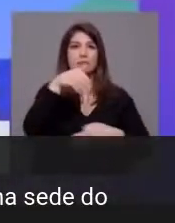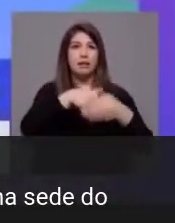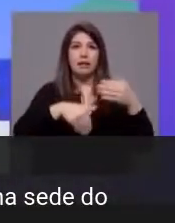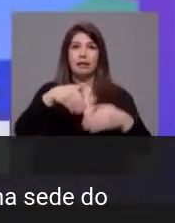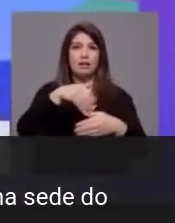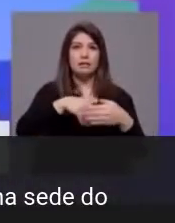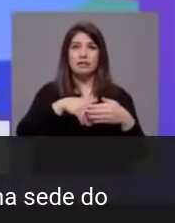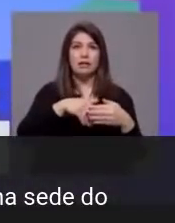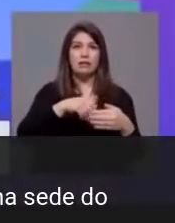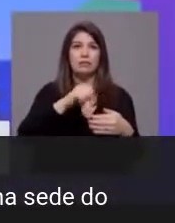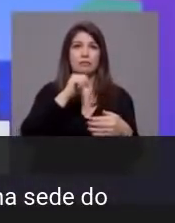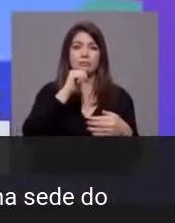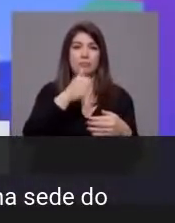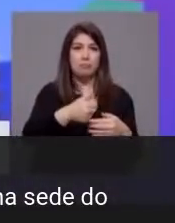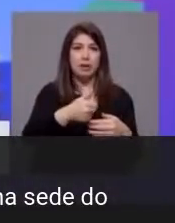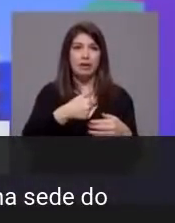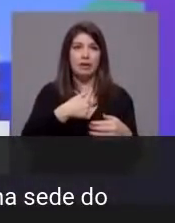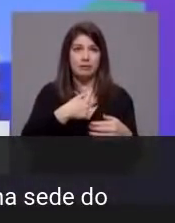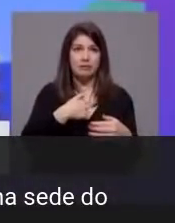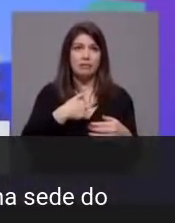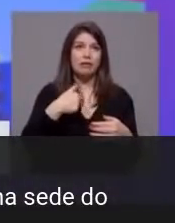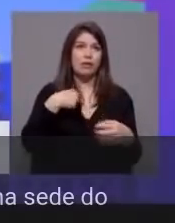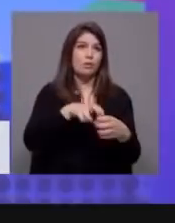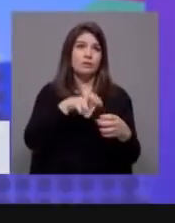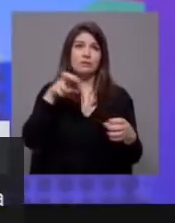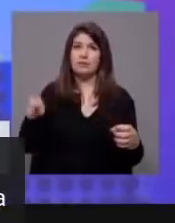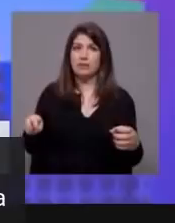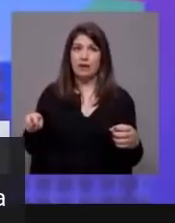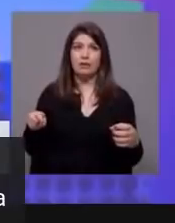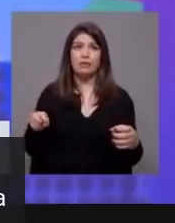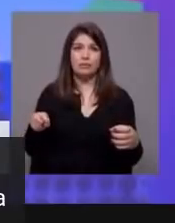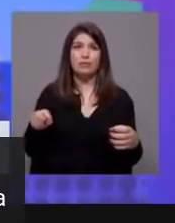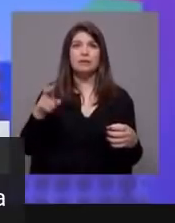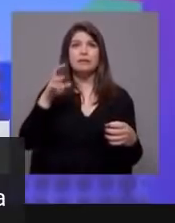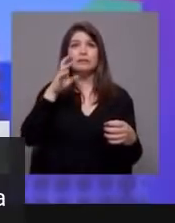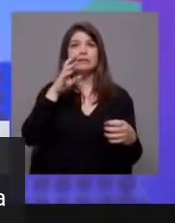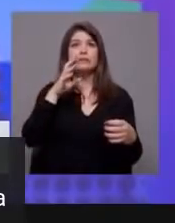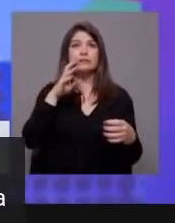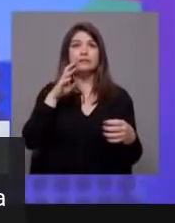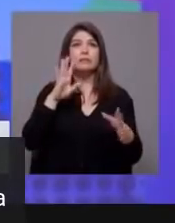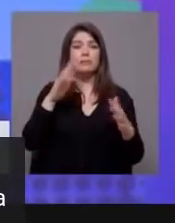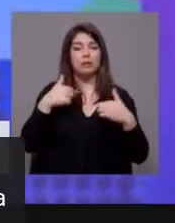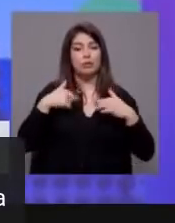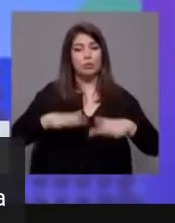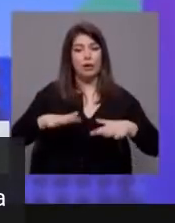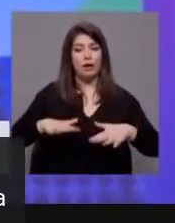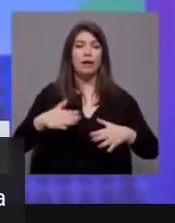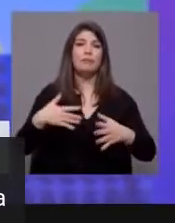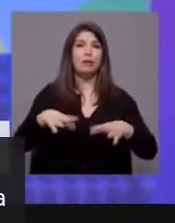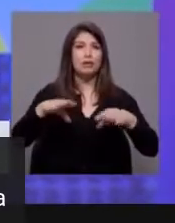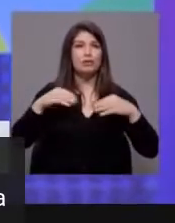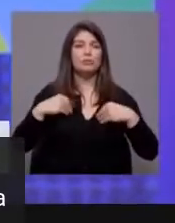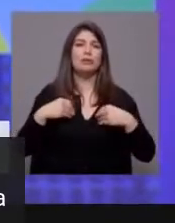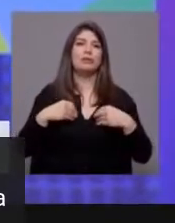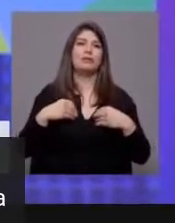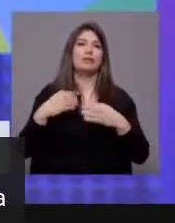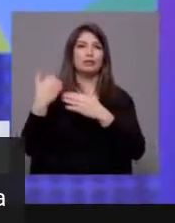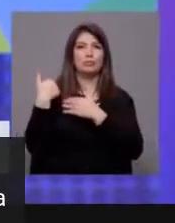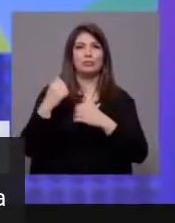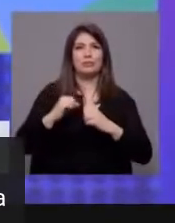significa um voto de desconfiança dos portugueses, caso contrário, estou cá para assumir as minhas responsabilidades. Não é essa a pergunta. E é desresponsabilidade, precisamente.